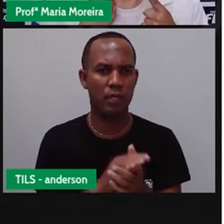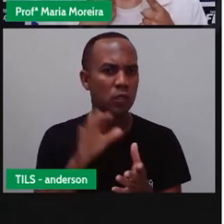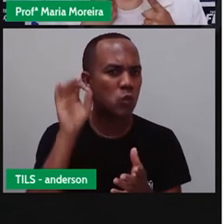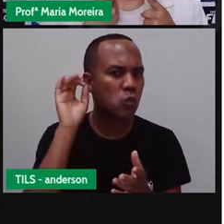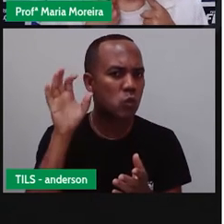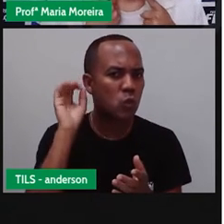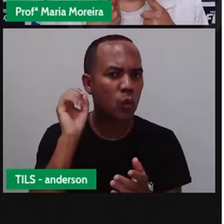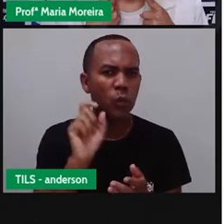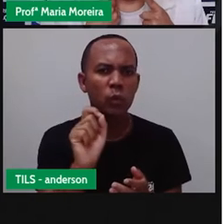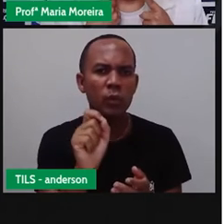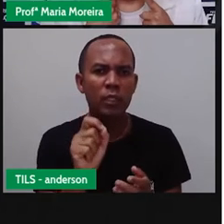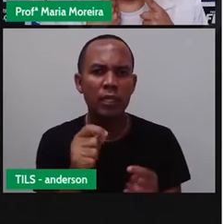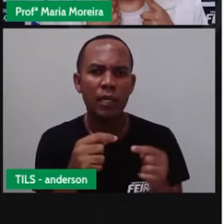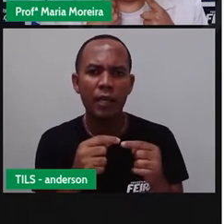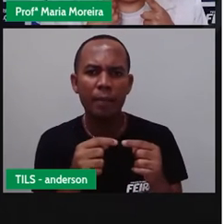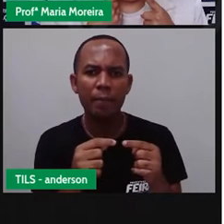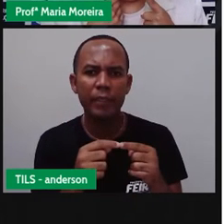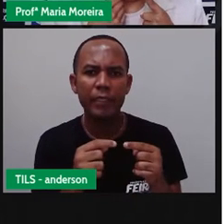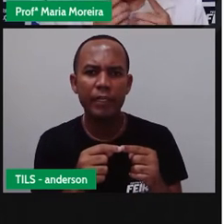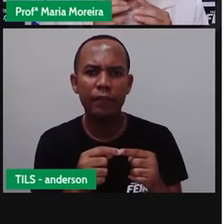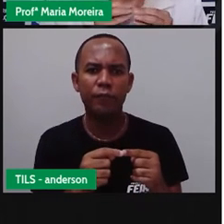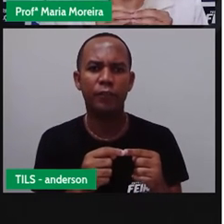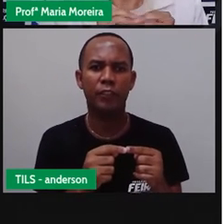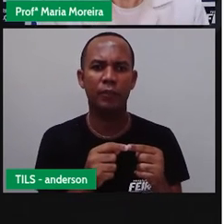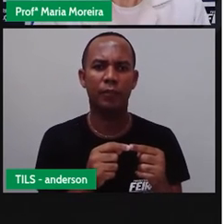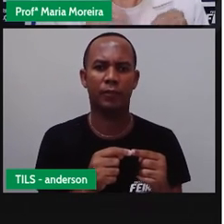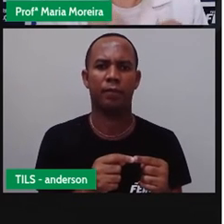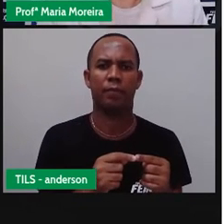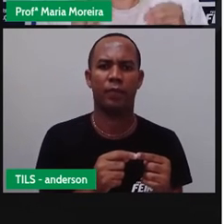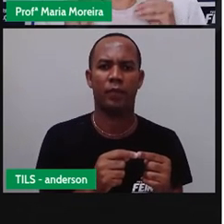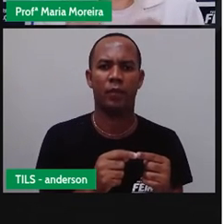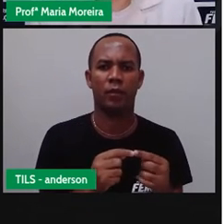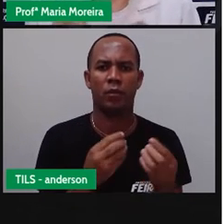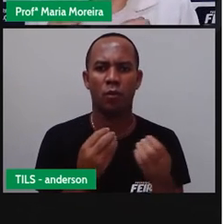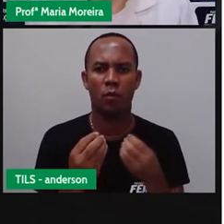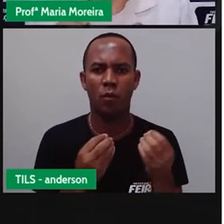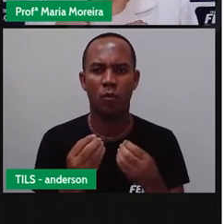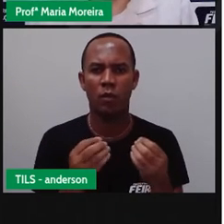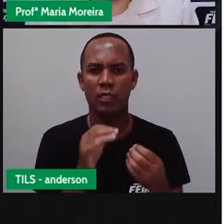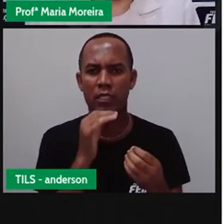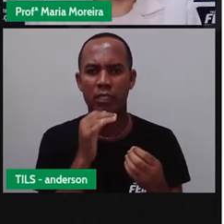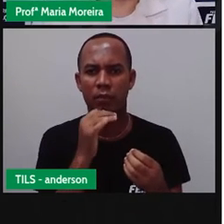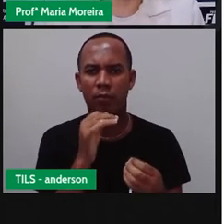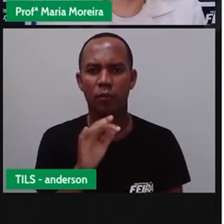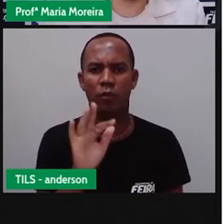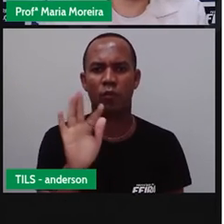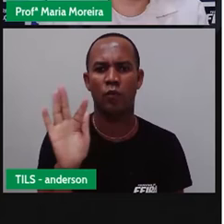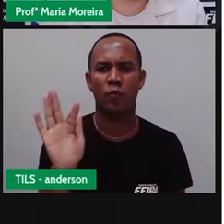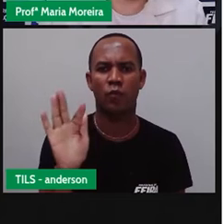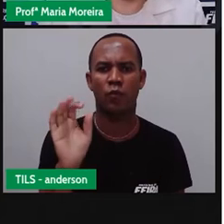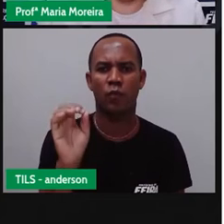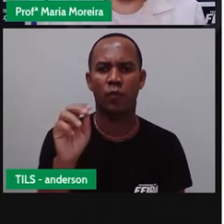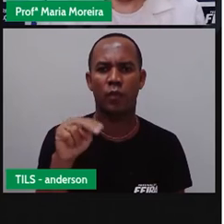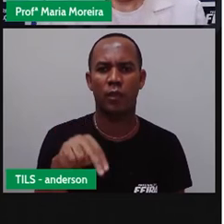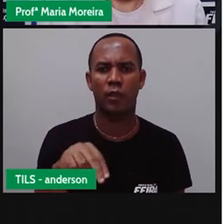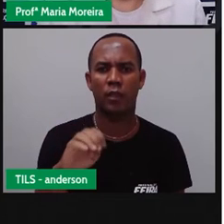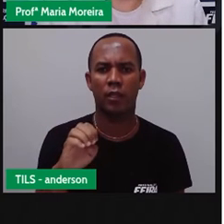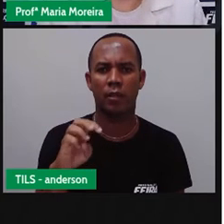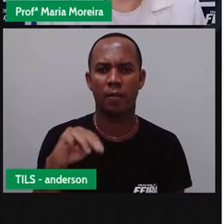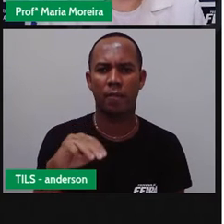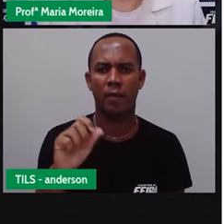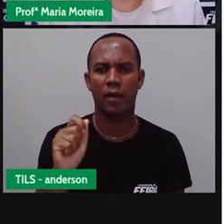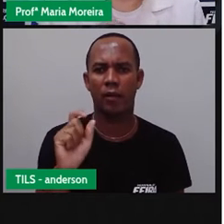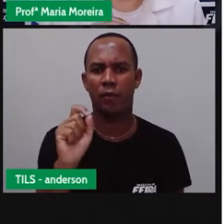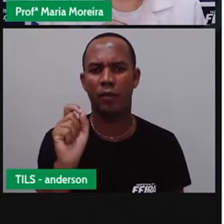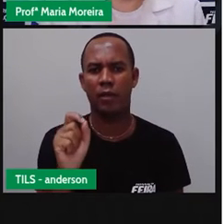da letra, não é isso? Bom, não representa nenhum fonema que, como você sabe, é